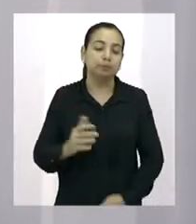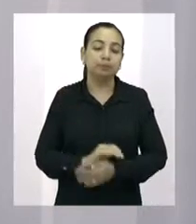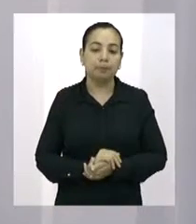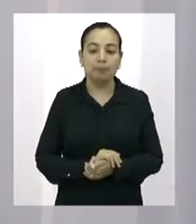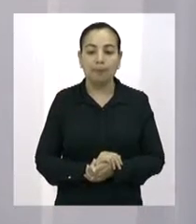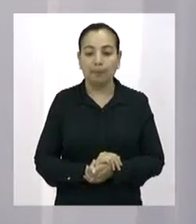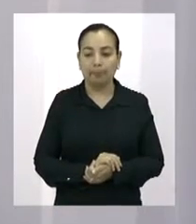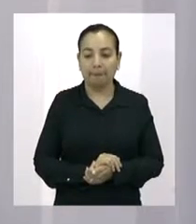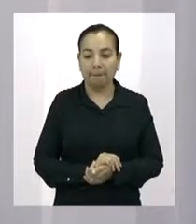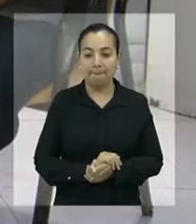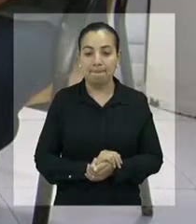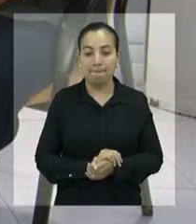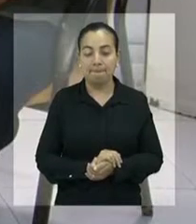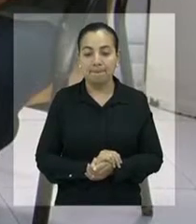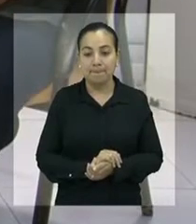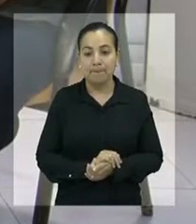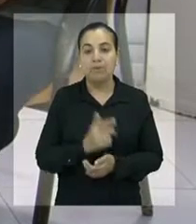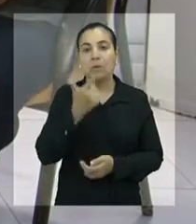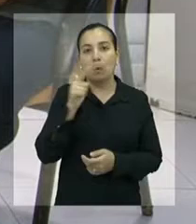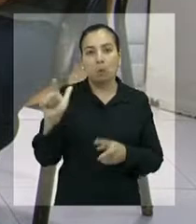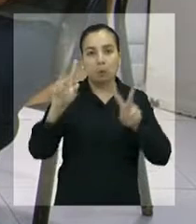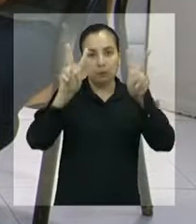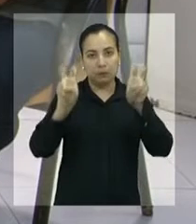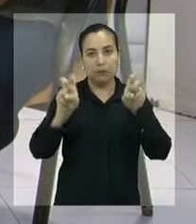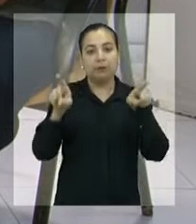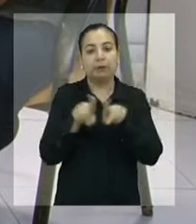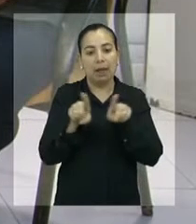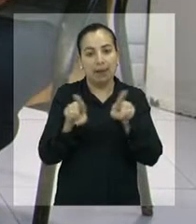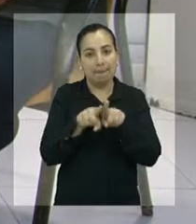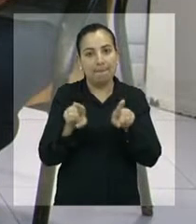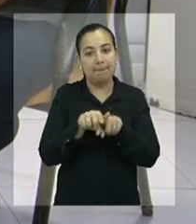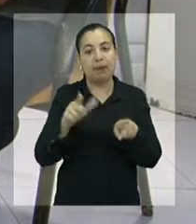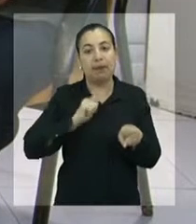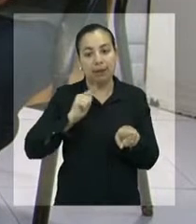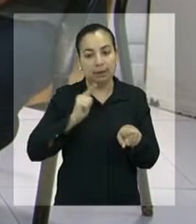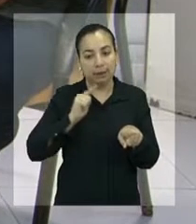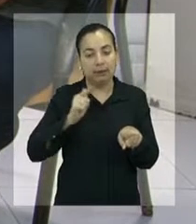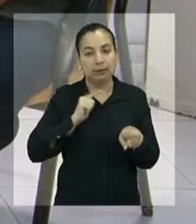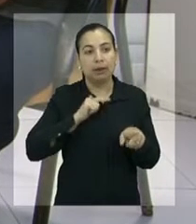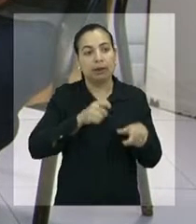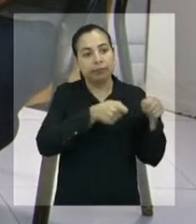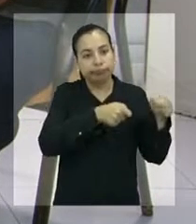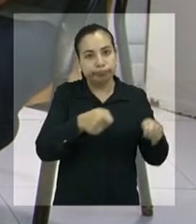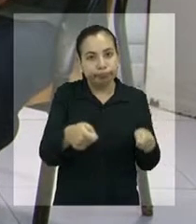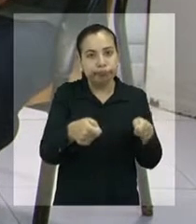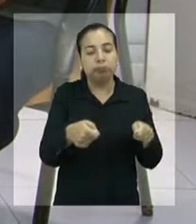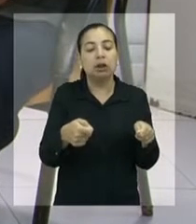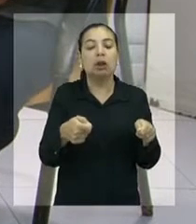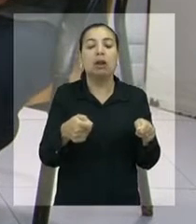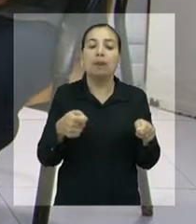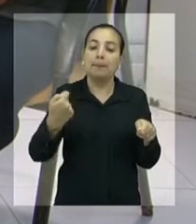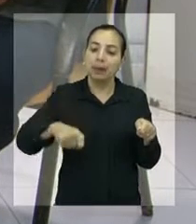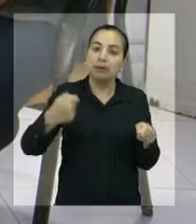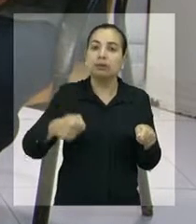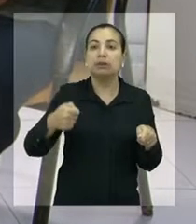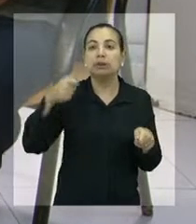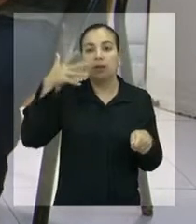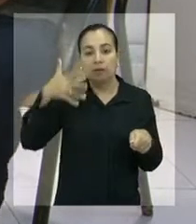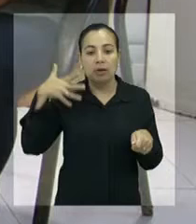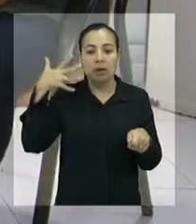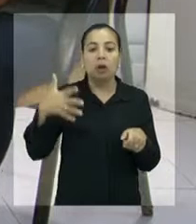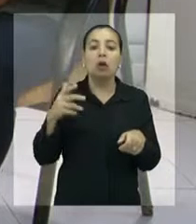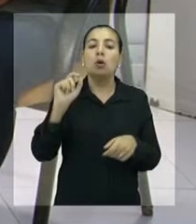Agora, um outro assunto que estava na pauta aqui, que o senhor interessa falar e merece falar, é